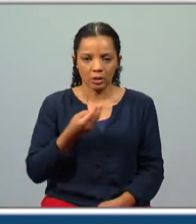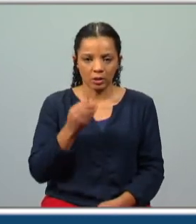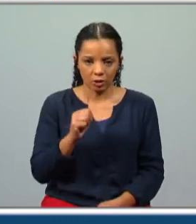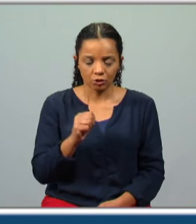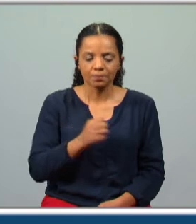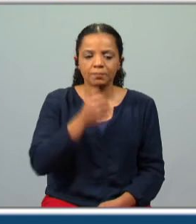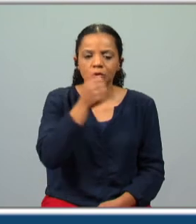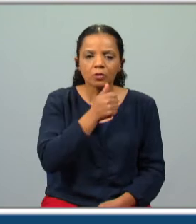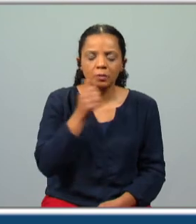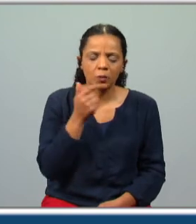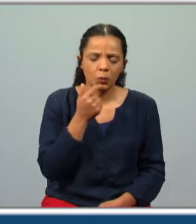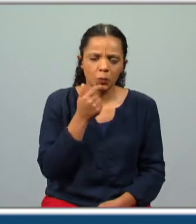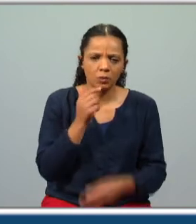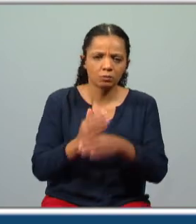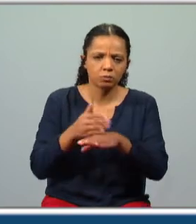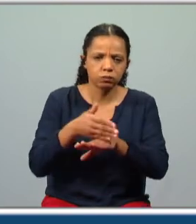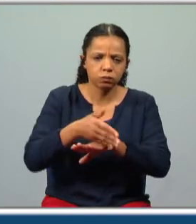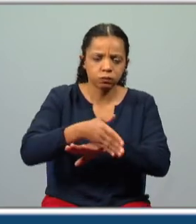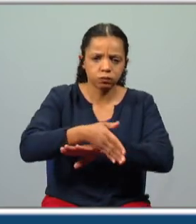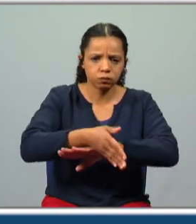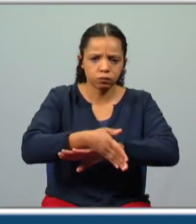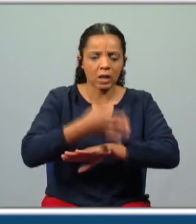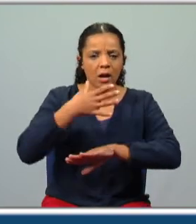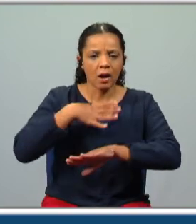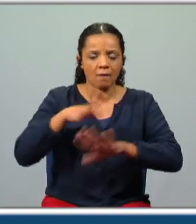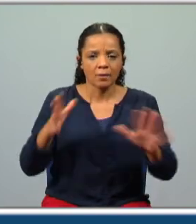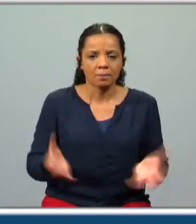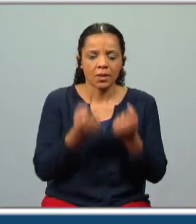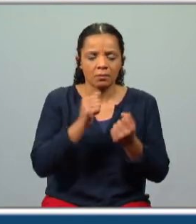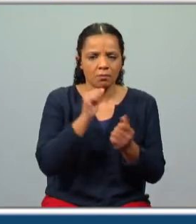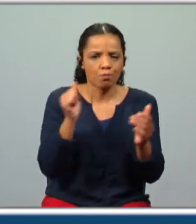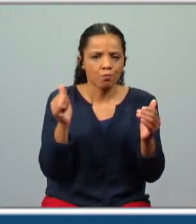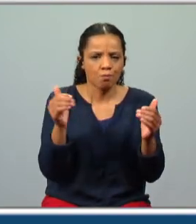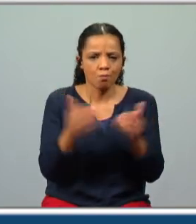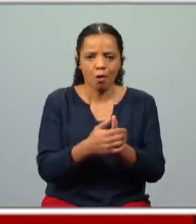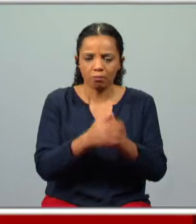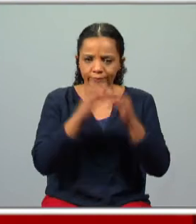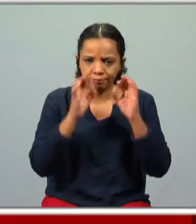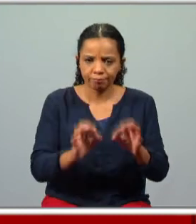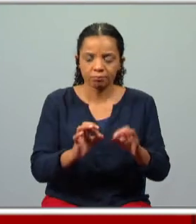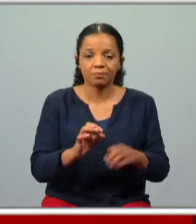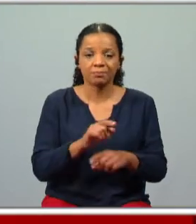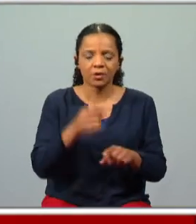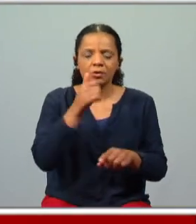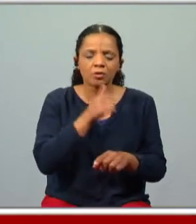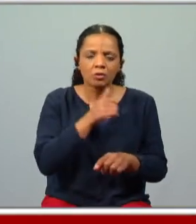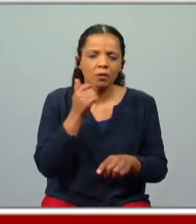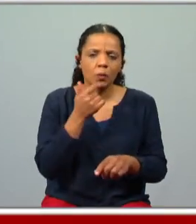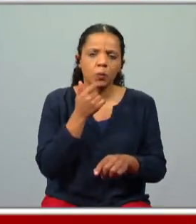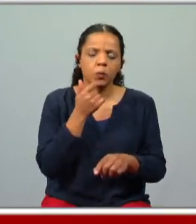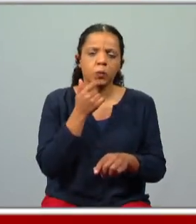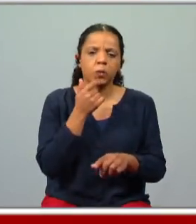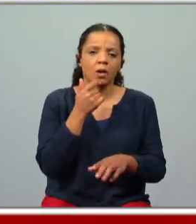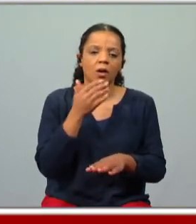que os náufragos desejarão morrer rapidamente portanto eles sofrerão muito até